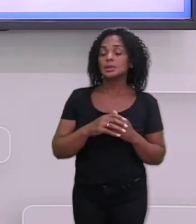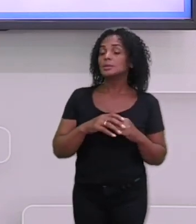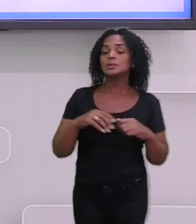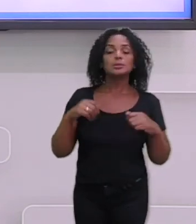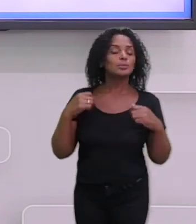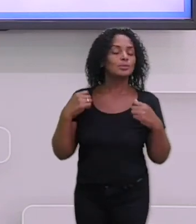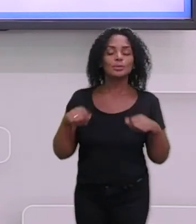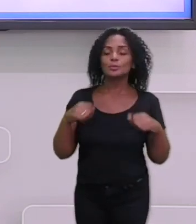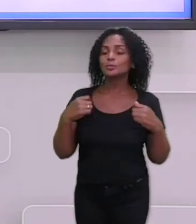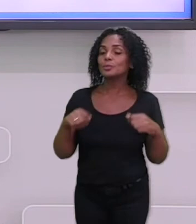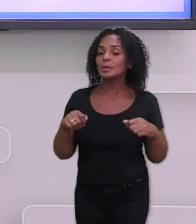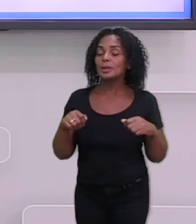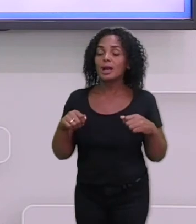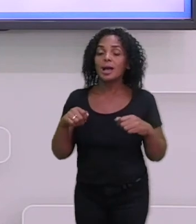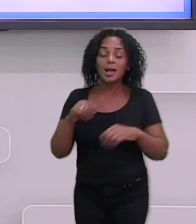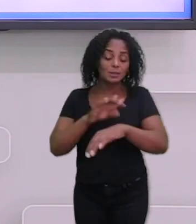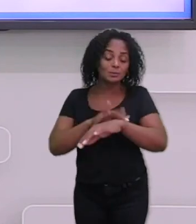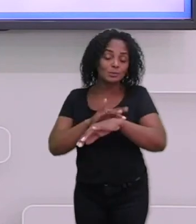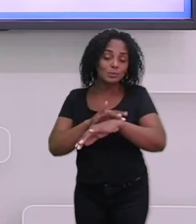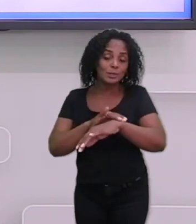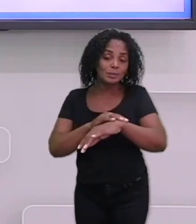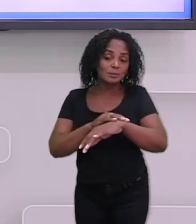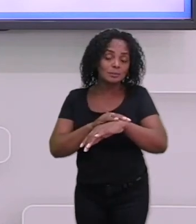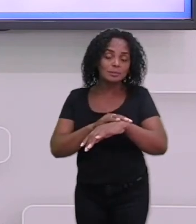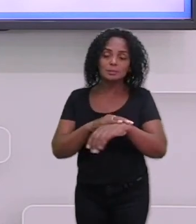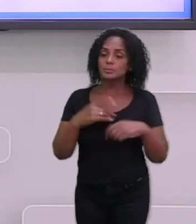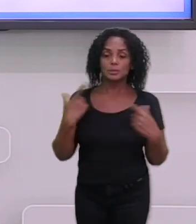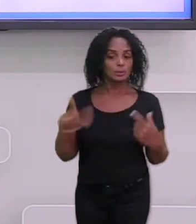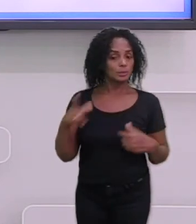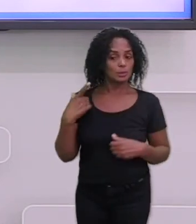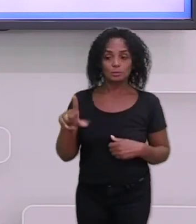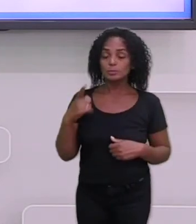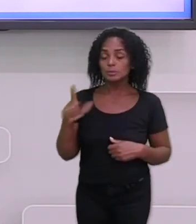dengue em si, a doença, porque não existe cura.